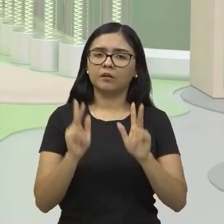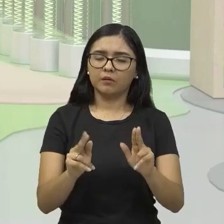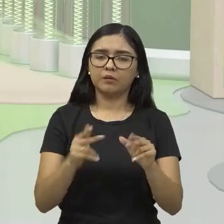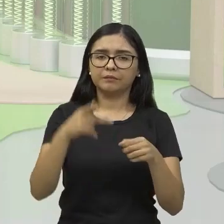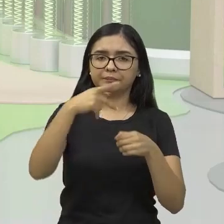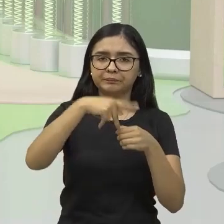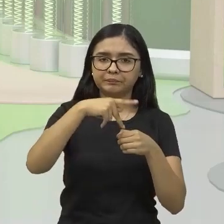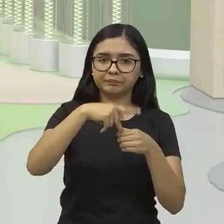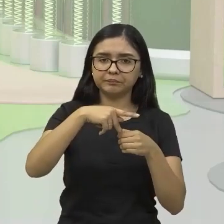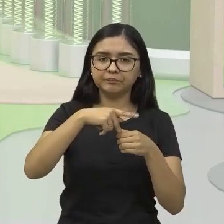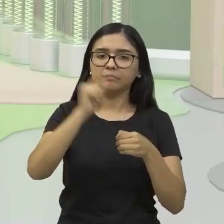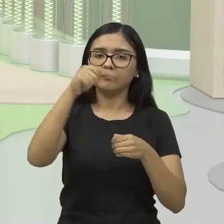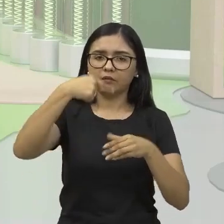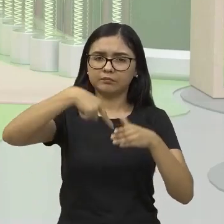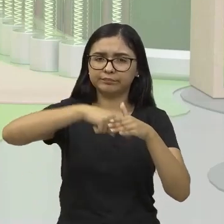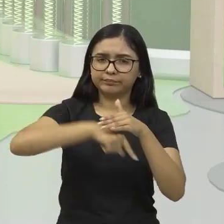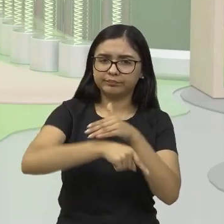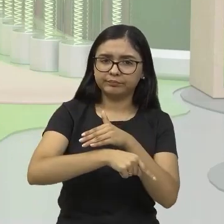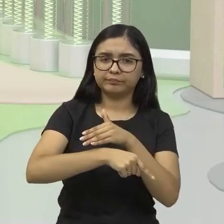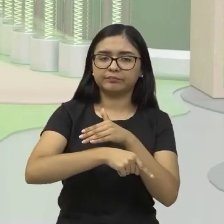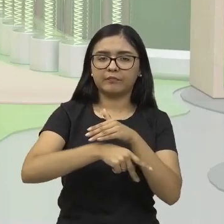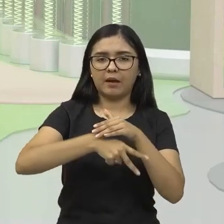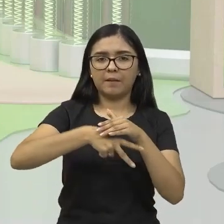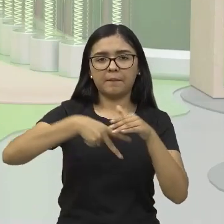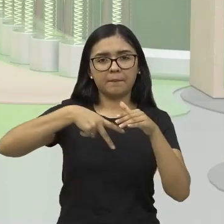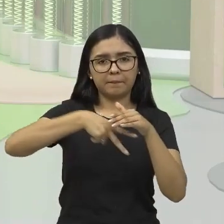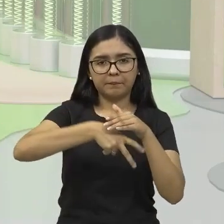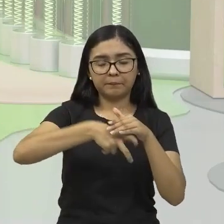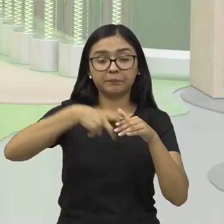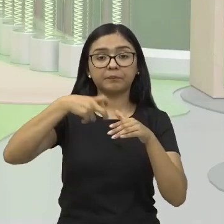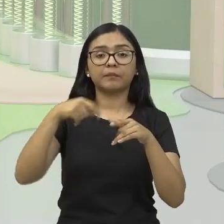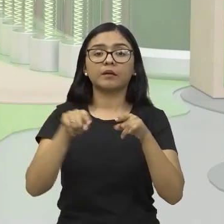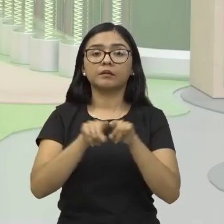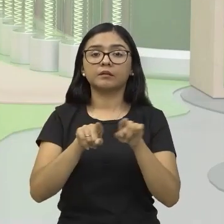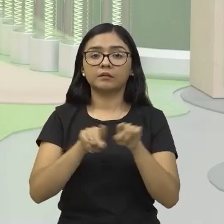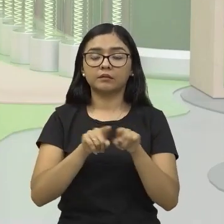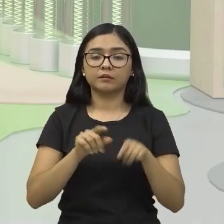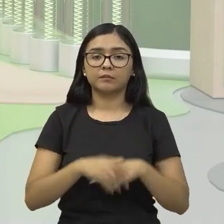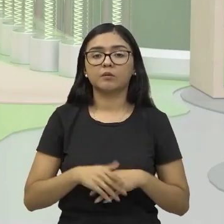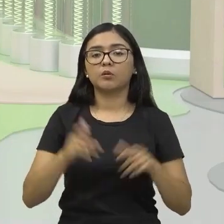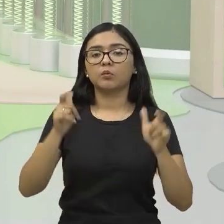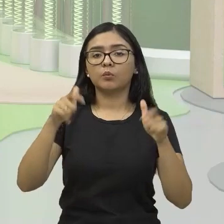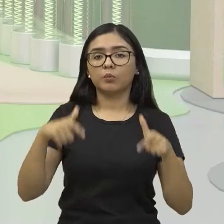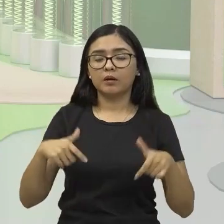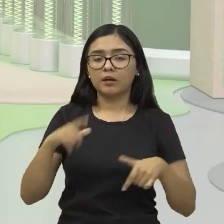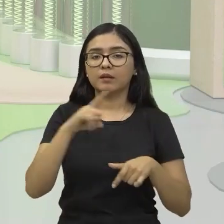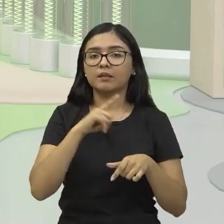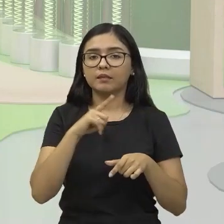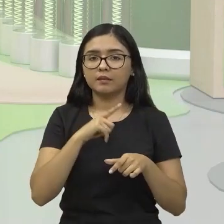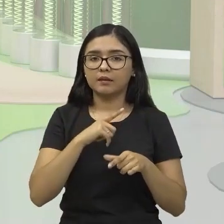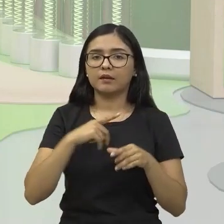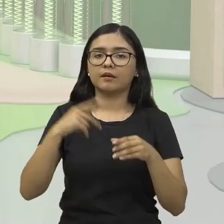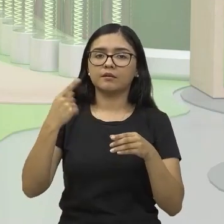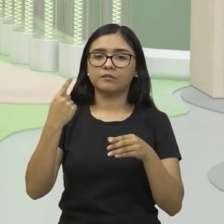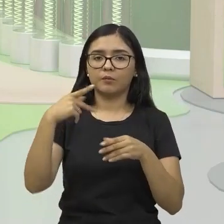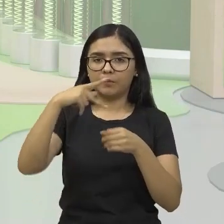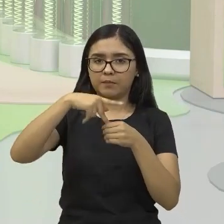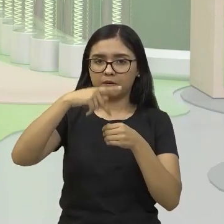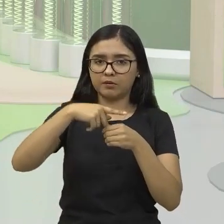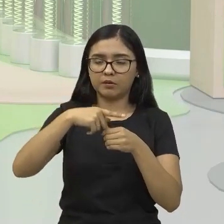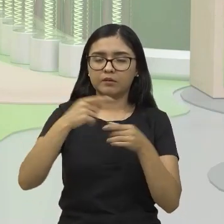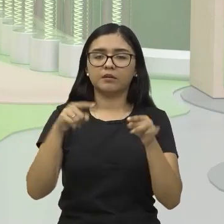retirado, né, das camadas mais subterrâneas da Terra, geralmente, onde se tem petróleo, vai ter também o gás natural.